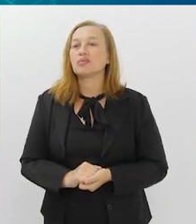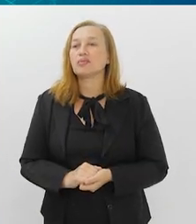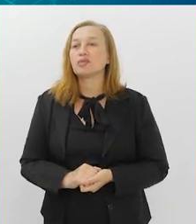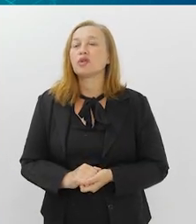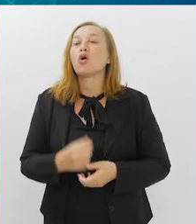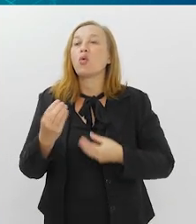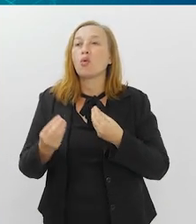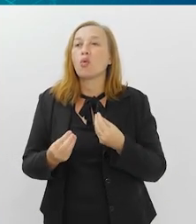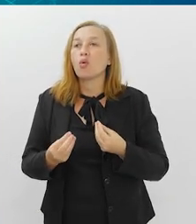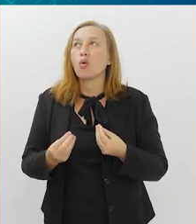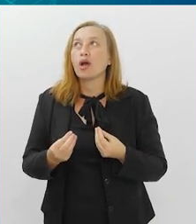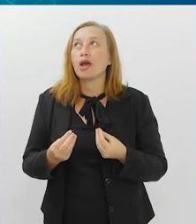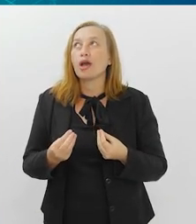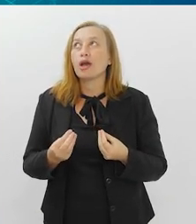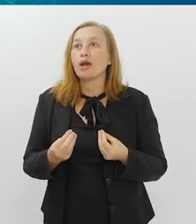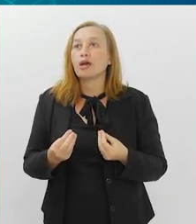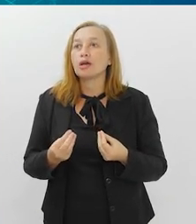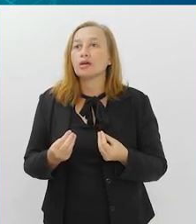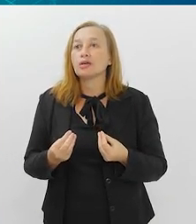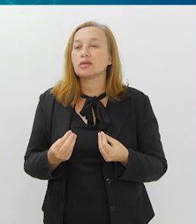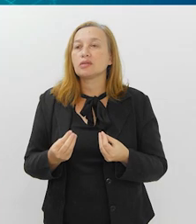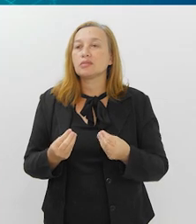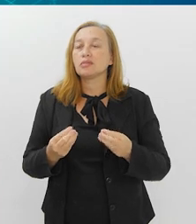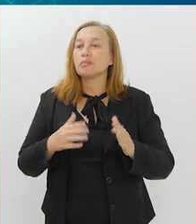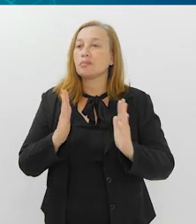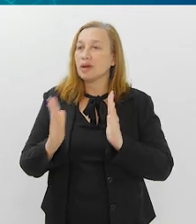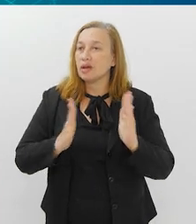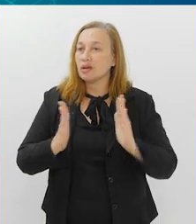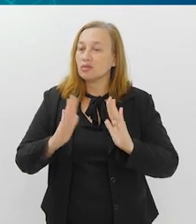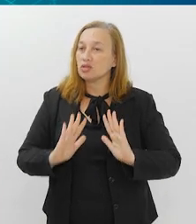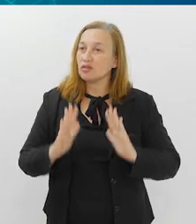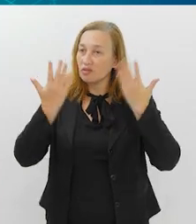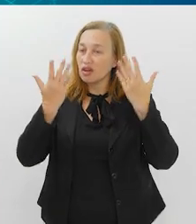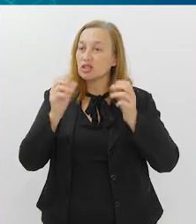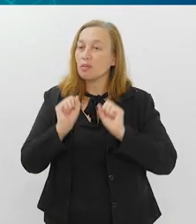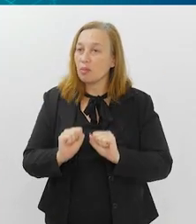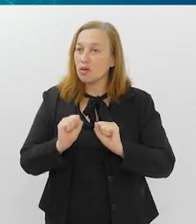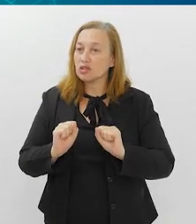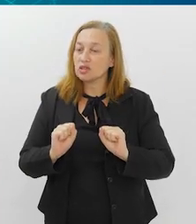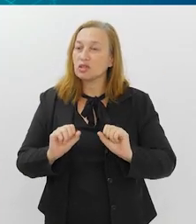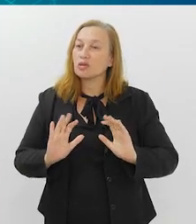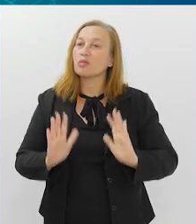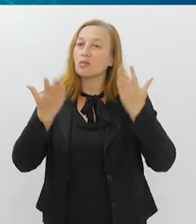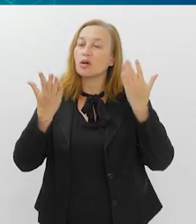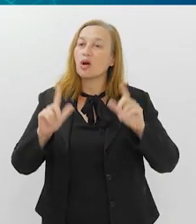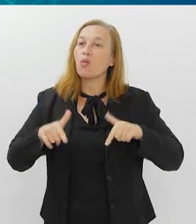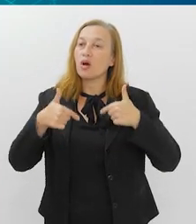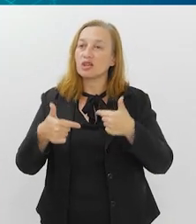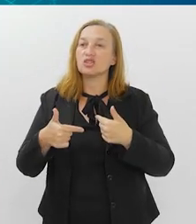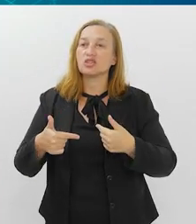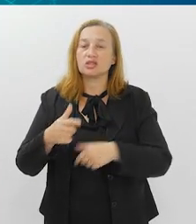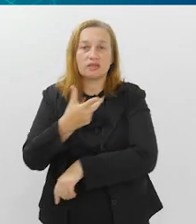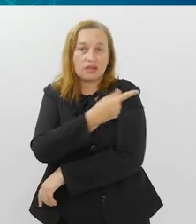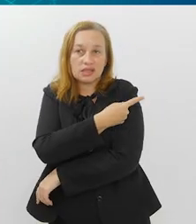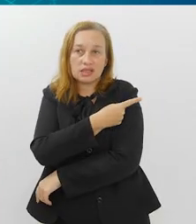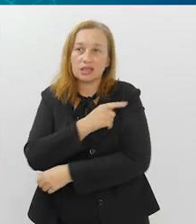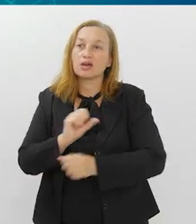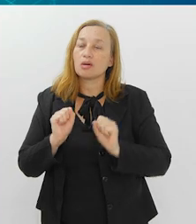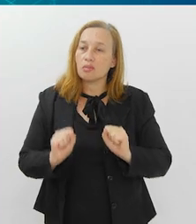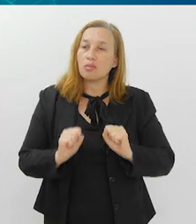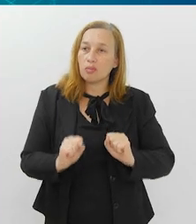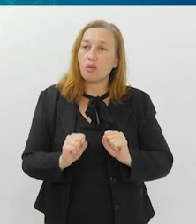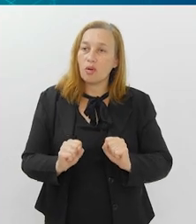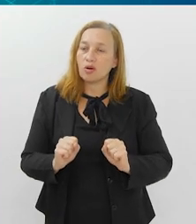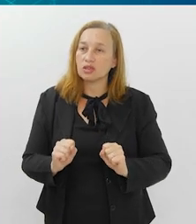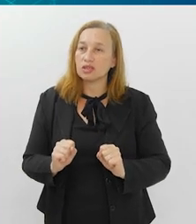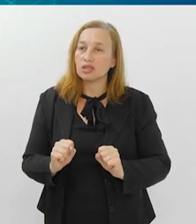como a nossa, sim, sessões festivas para que a gente possa comemorar feitos da vacinação, pois aí a gente